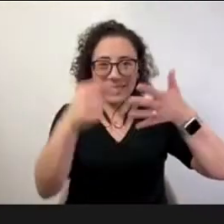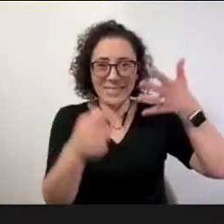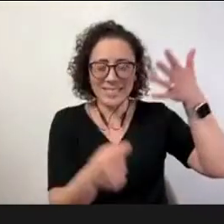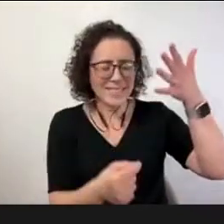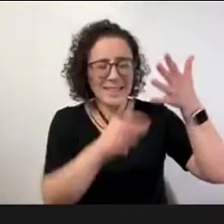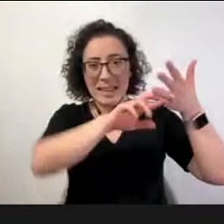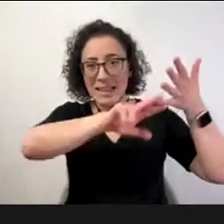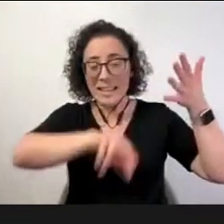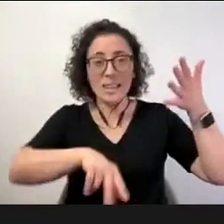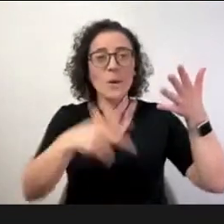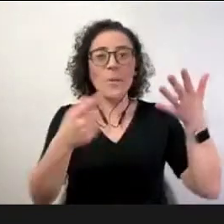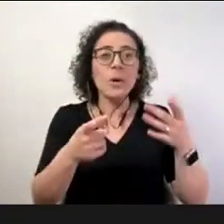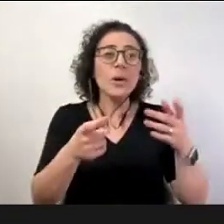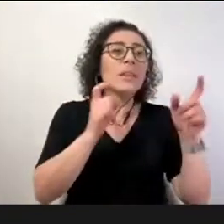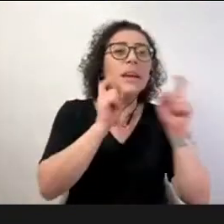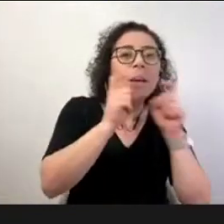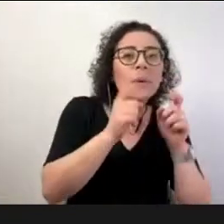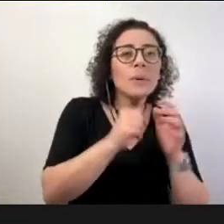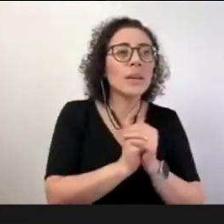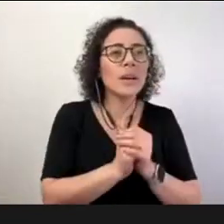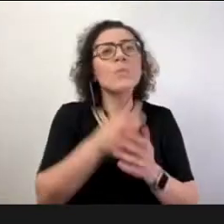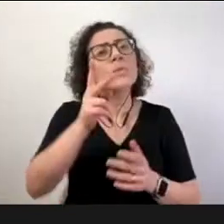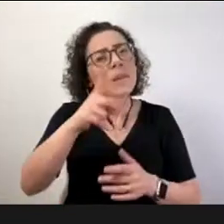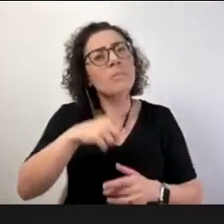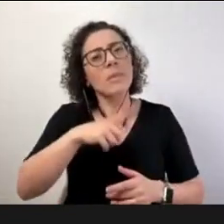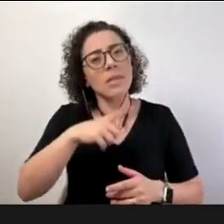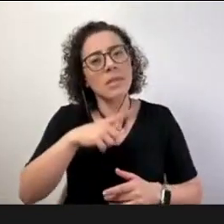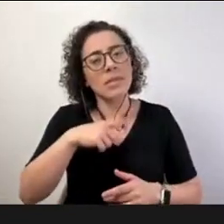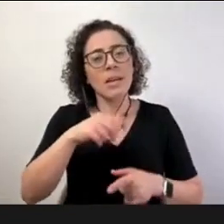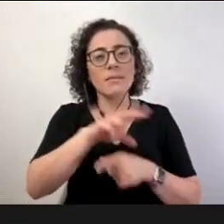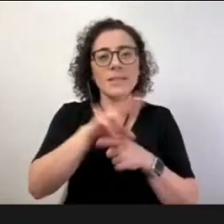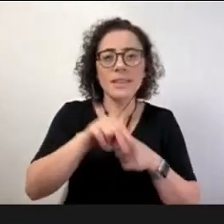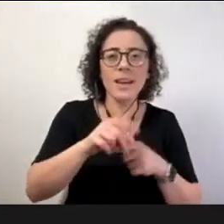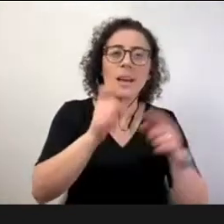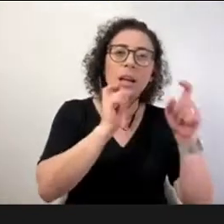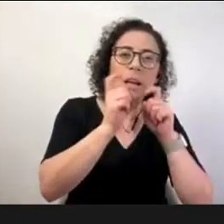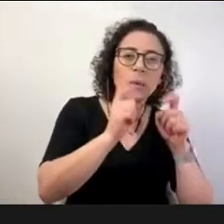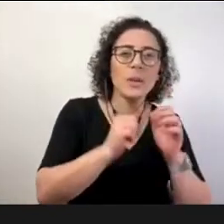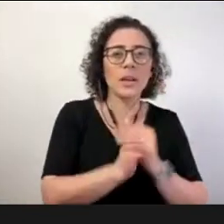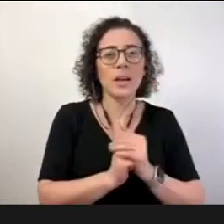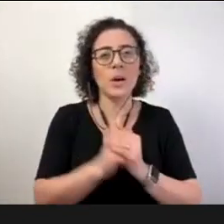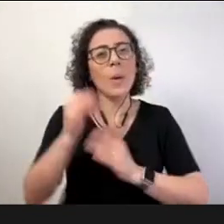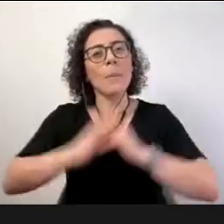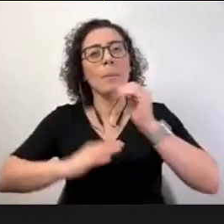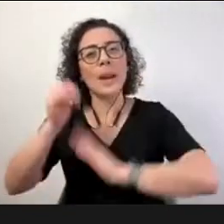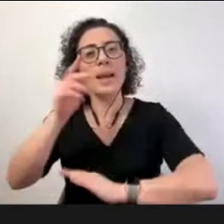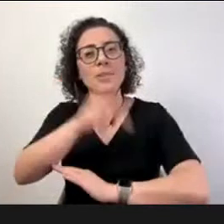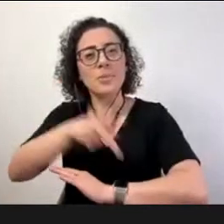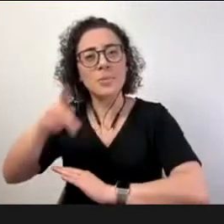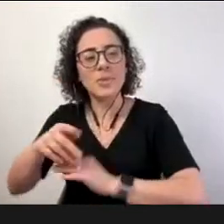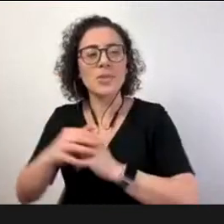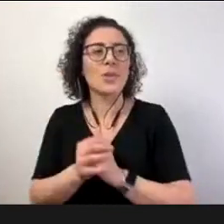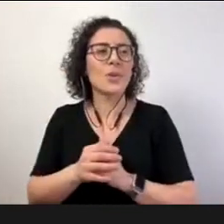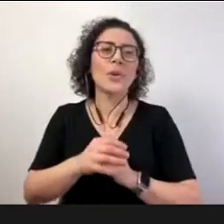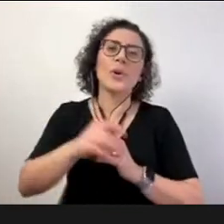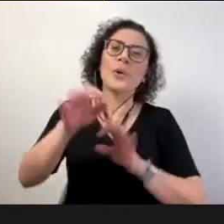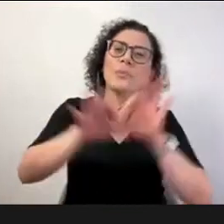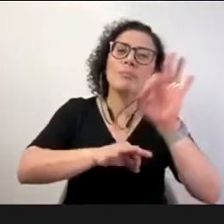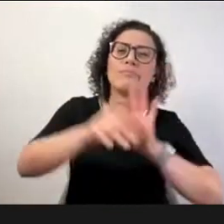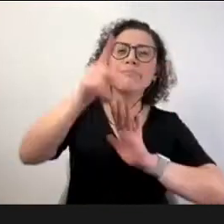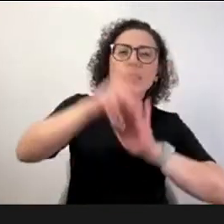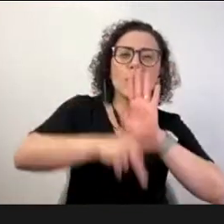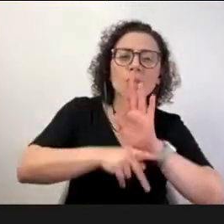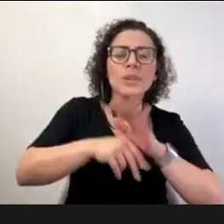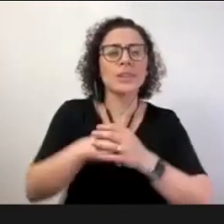pelas reuniões específicas que acontecem nas escolas pela prática que o docente tem na sala de aula pelos projetos específicos que se propõem algum desafio a